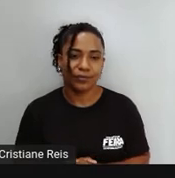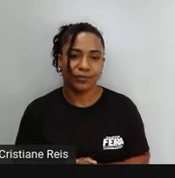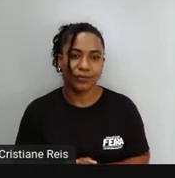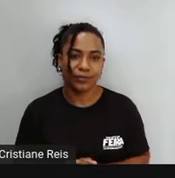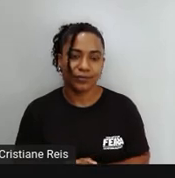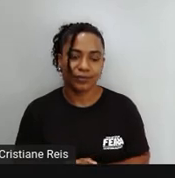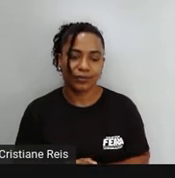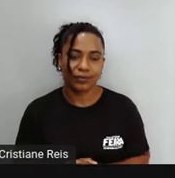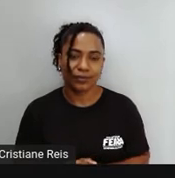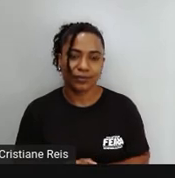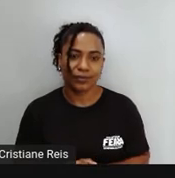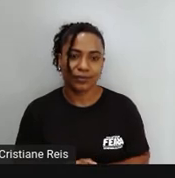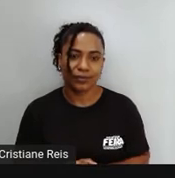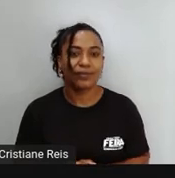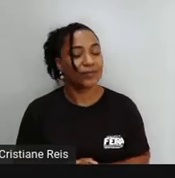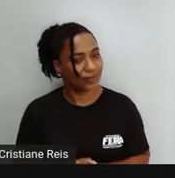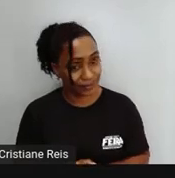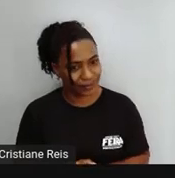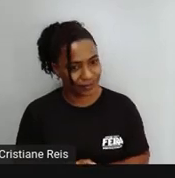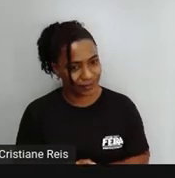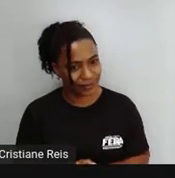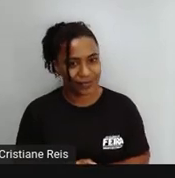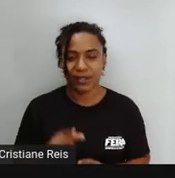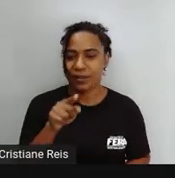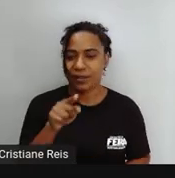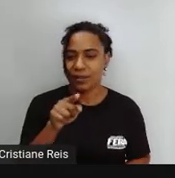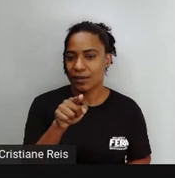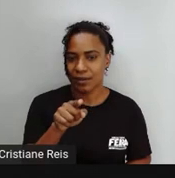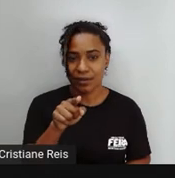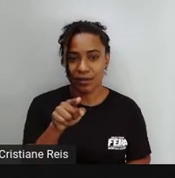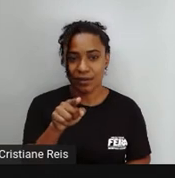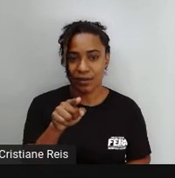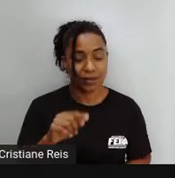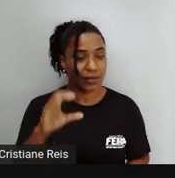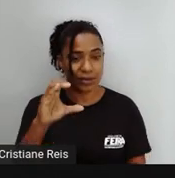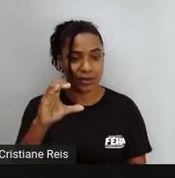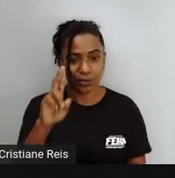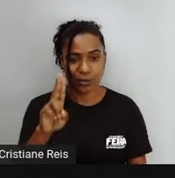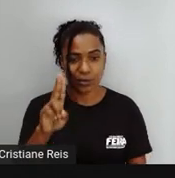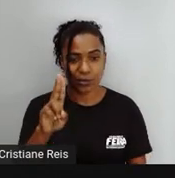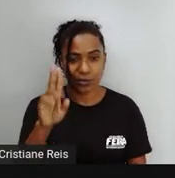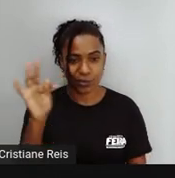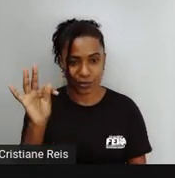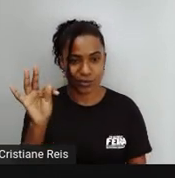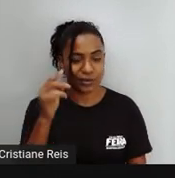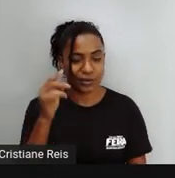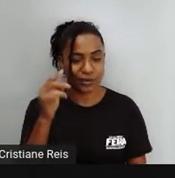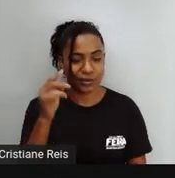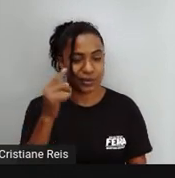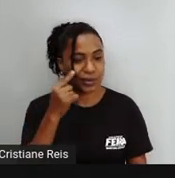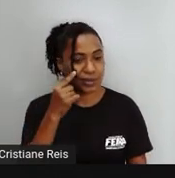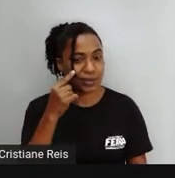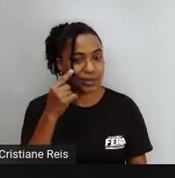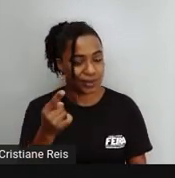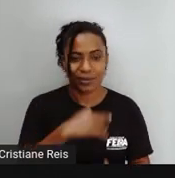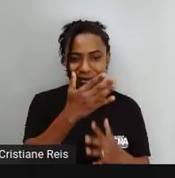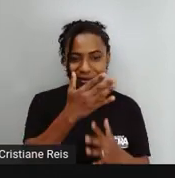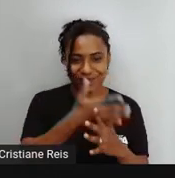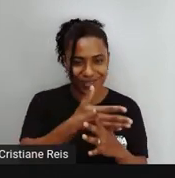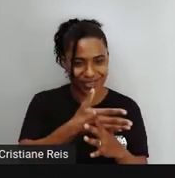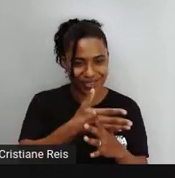Cut Ele é Formado Apenas por Consoante Vogal